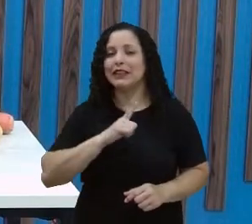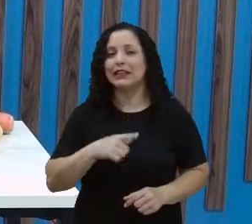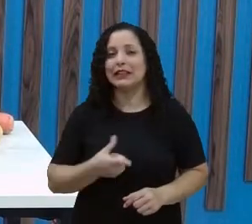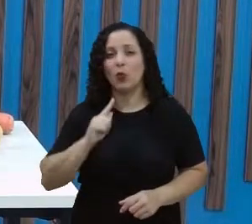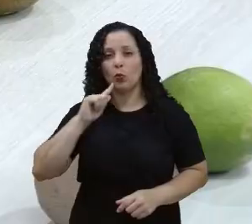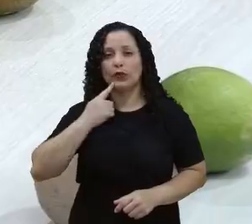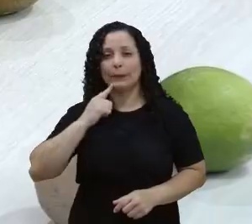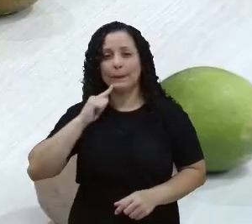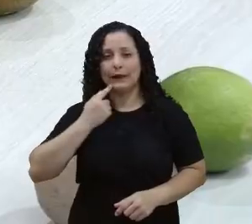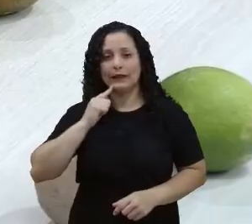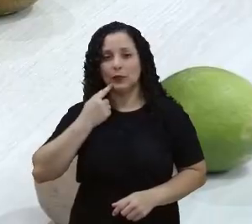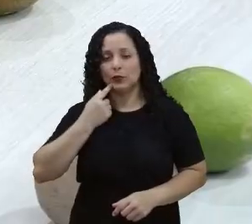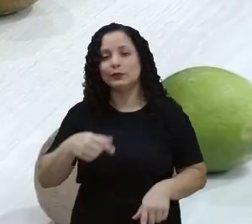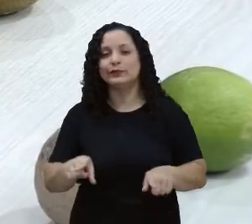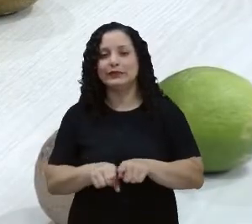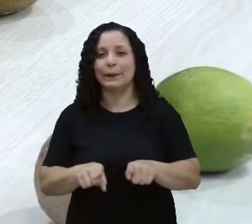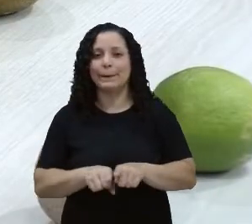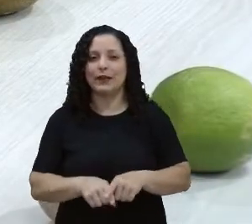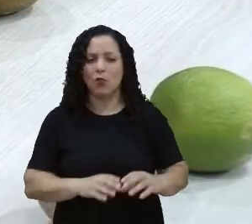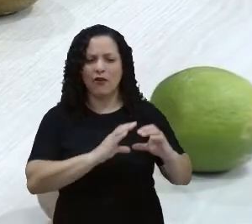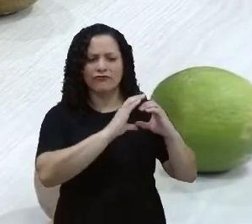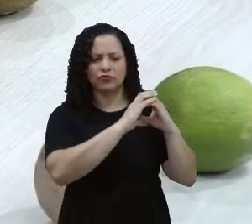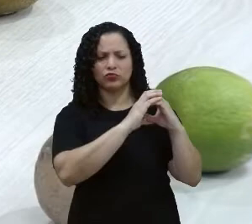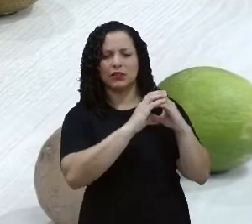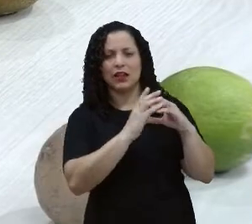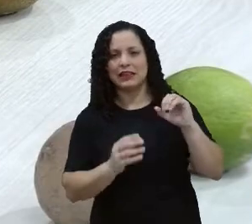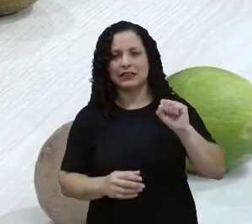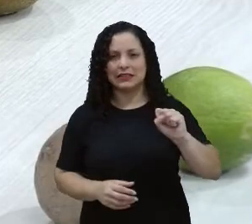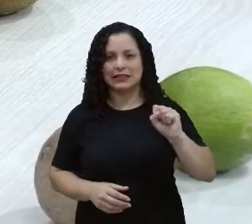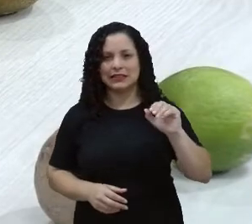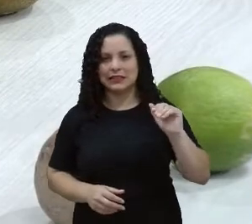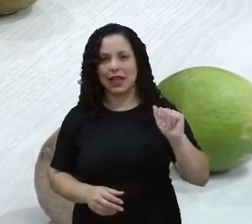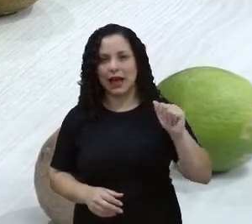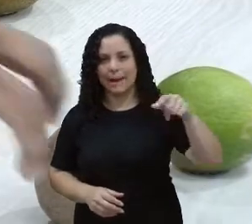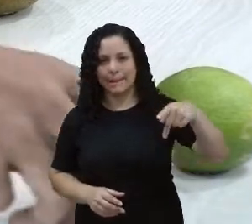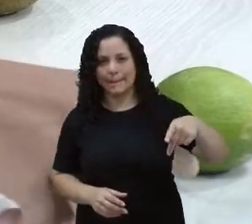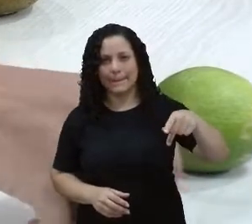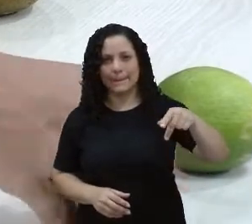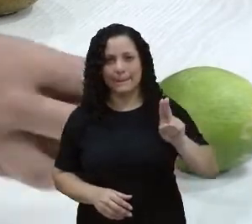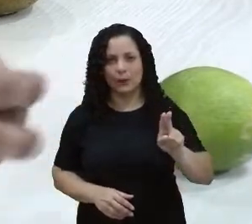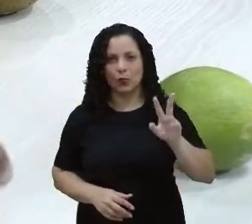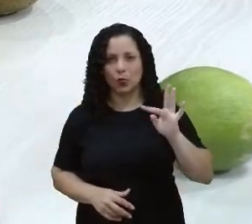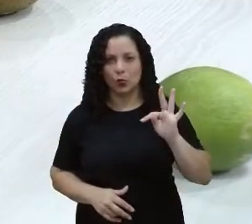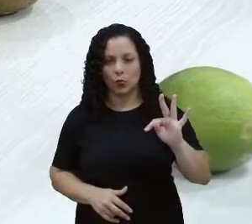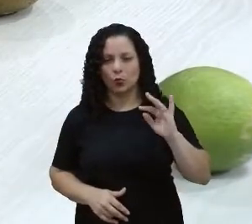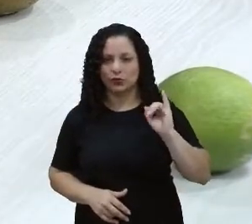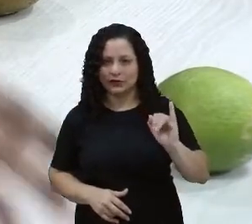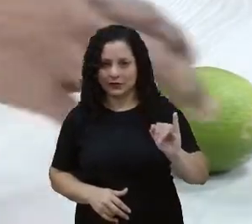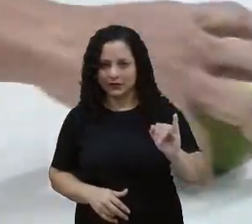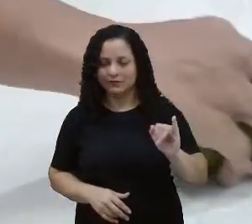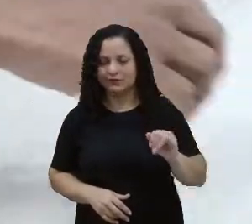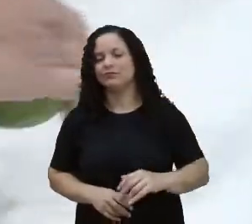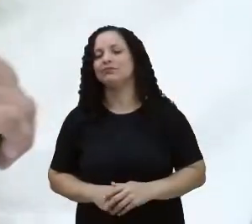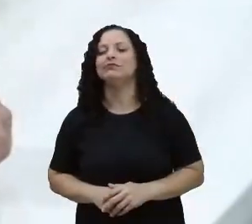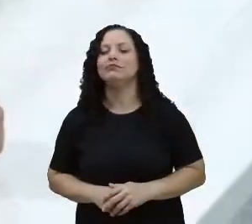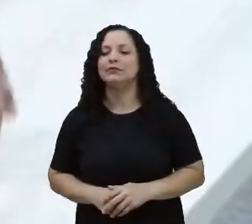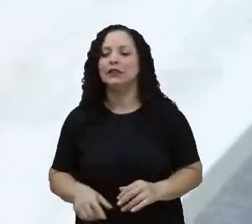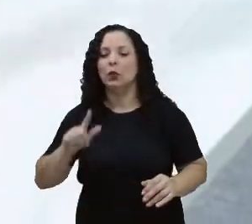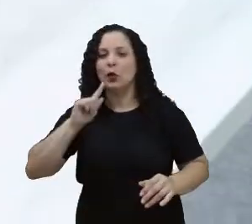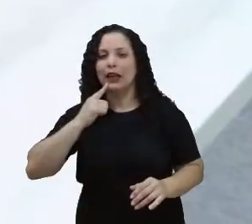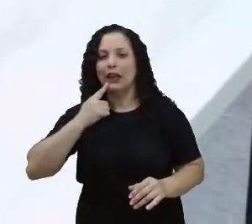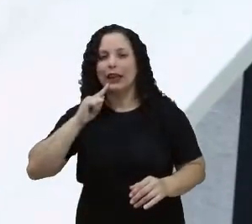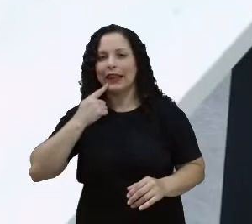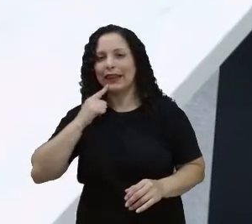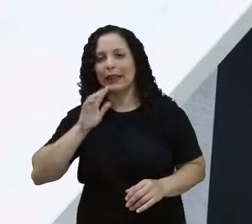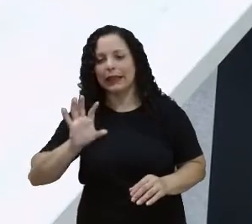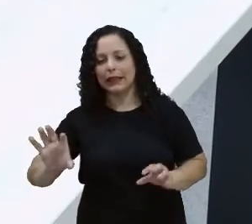uma fruta que vocês nem conheçam muito. Vocês podem... Porque é dificilmente a gente ver saputi na feira, né? Aqui eu tenho um saputi e um limão.